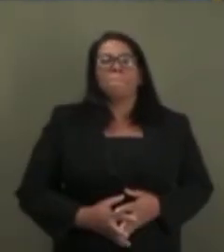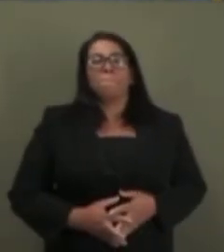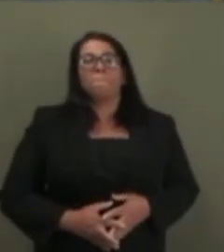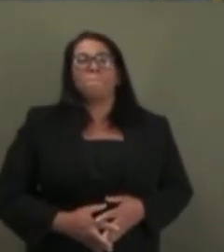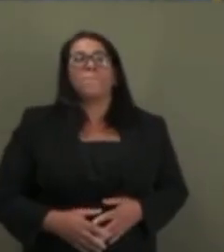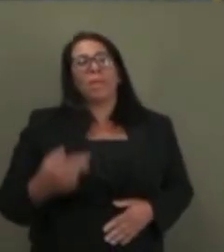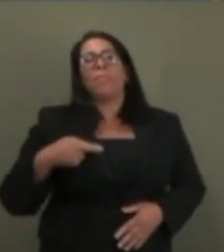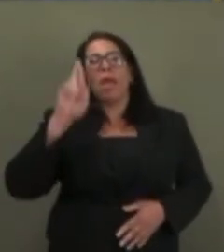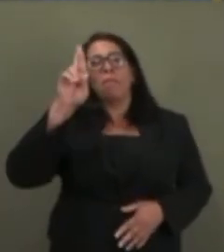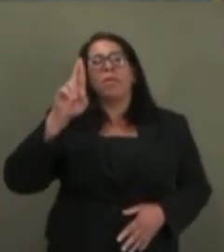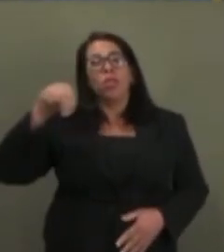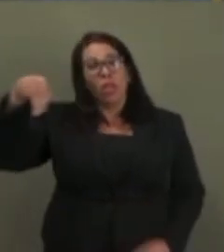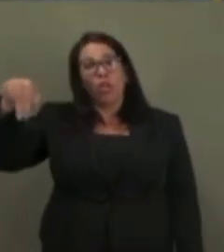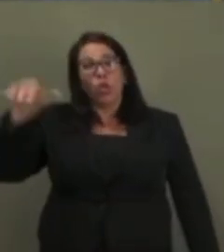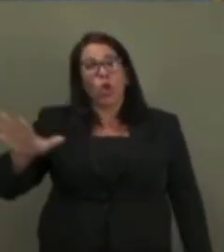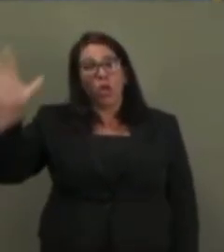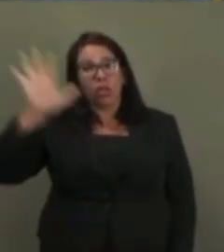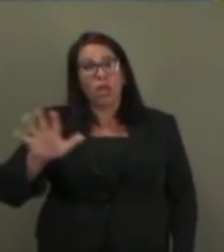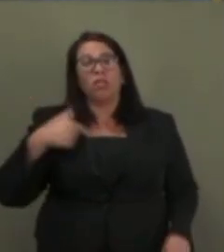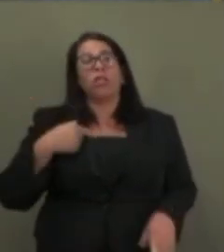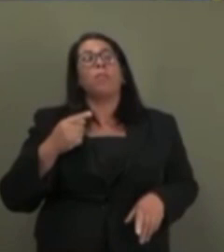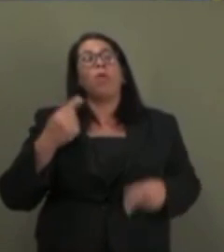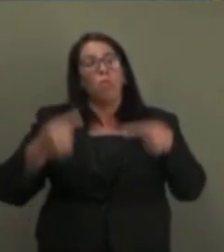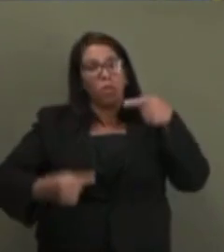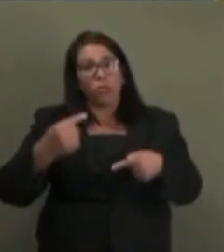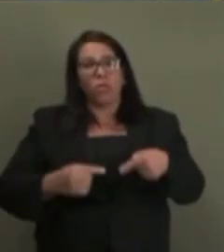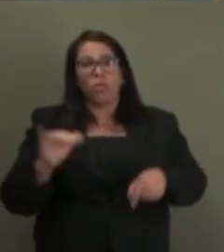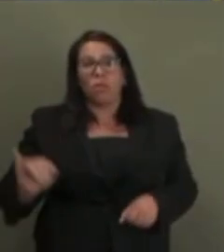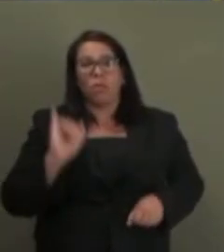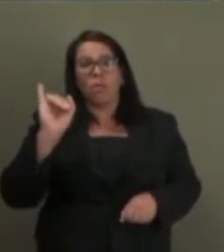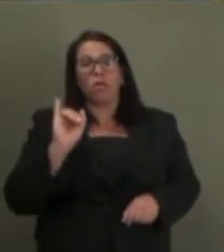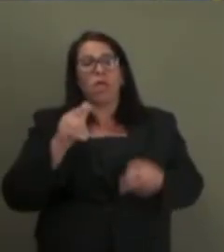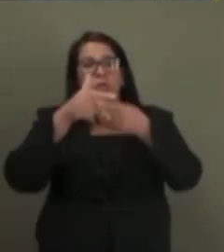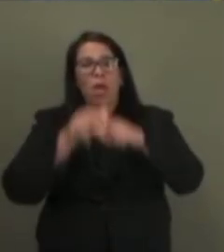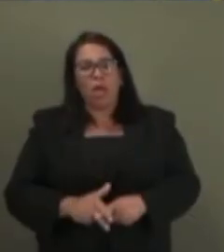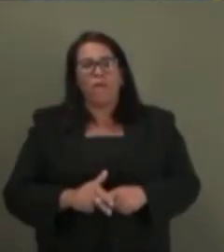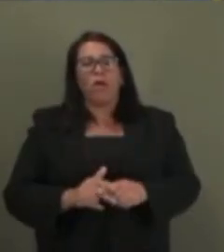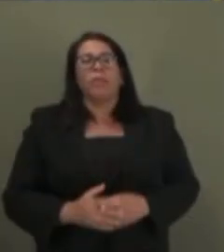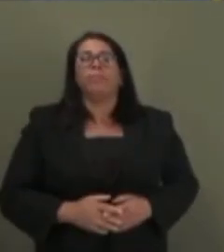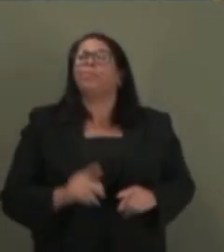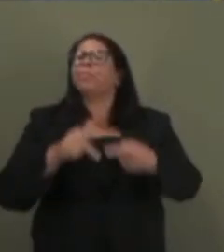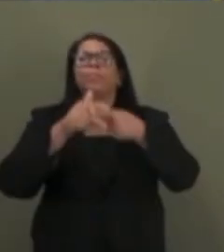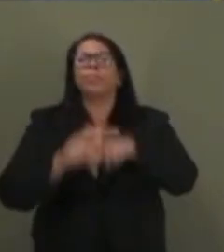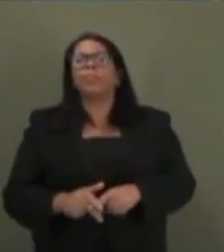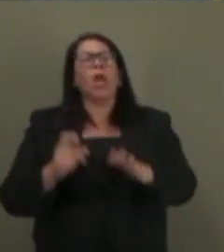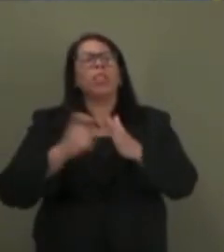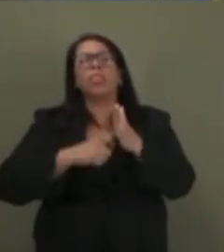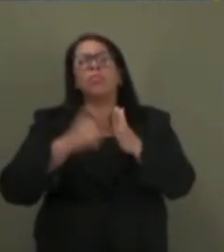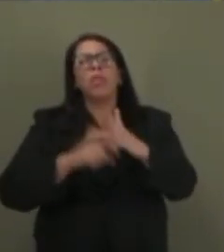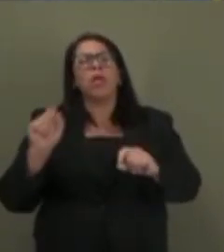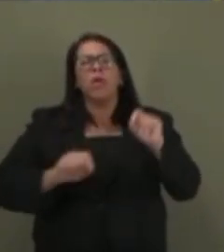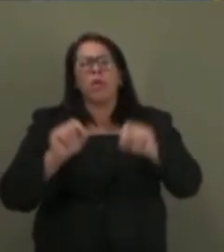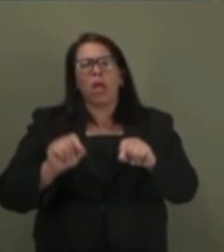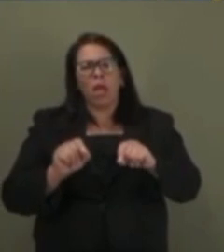nordeste, uma discussão crucial sobre a reforma tributária. A reforma tributária é